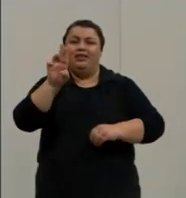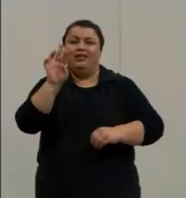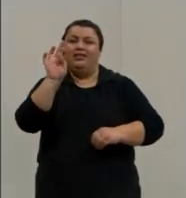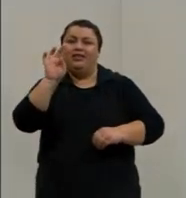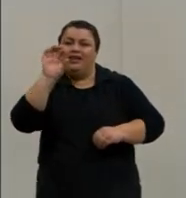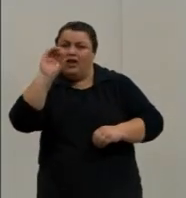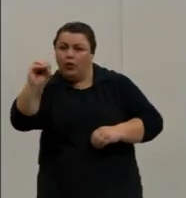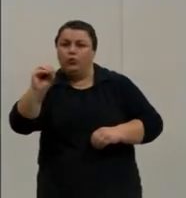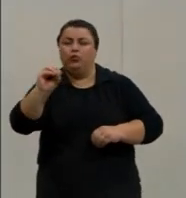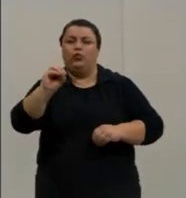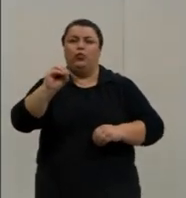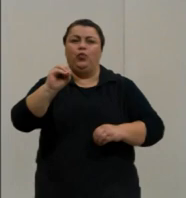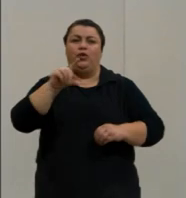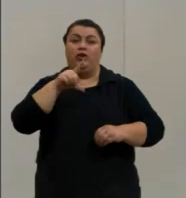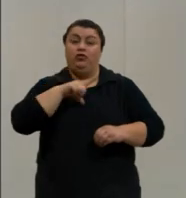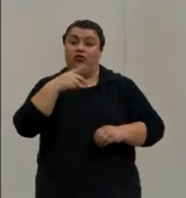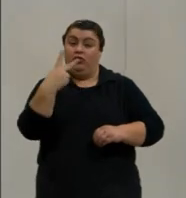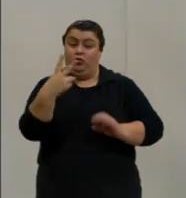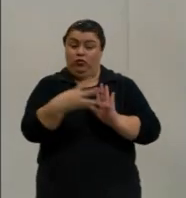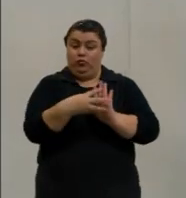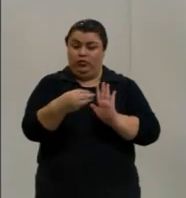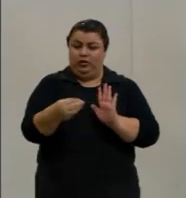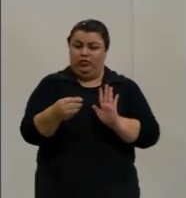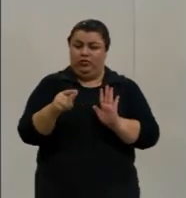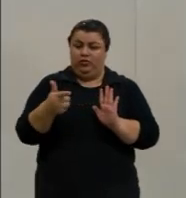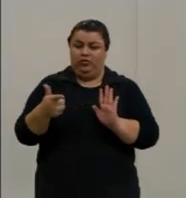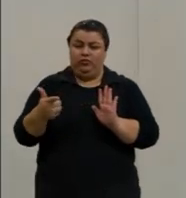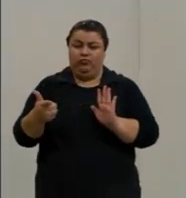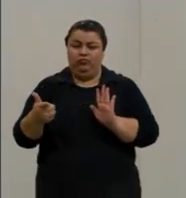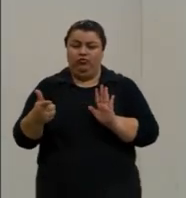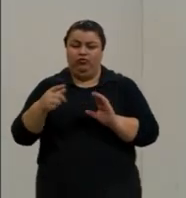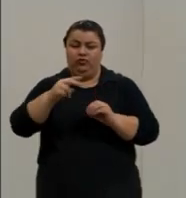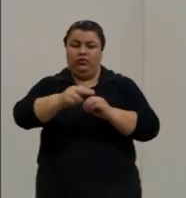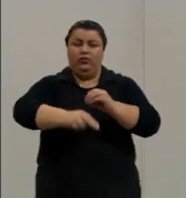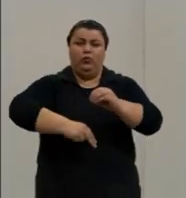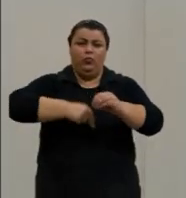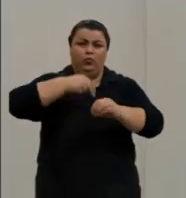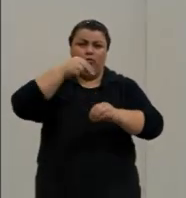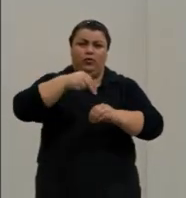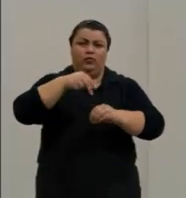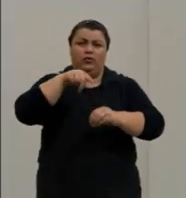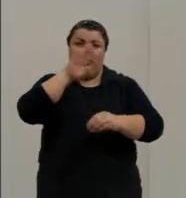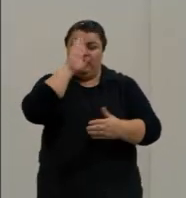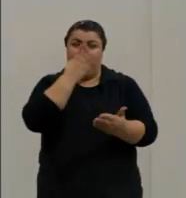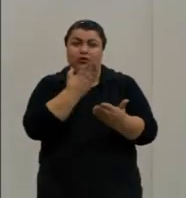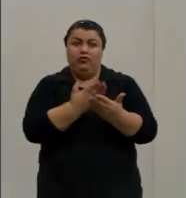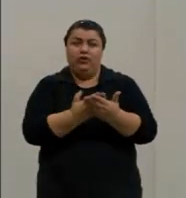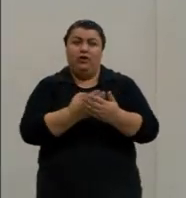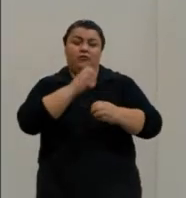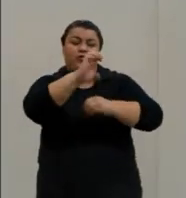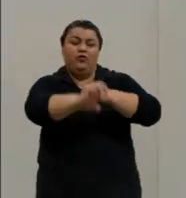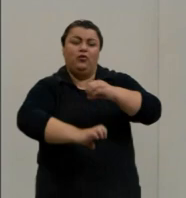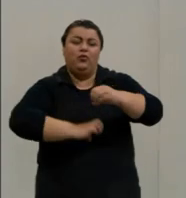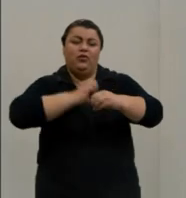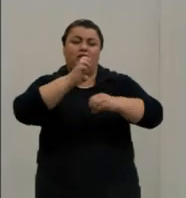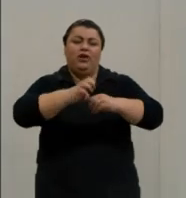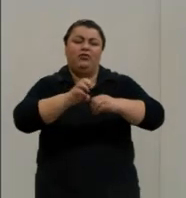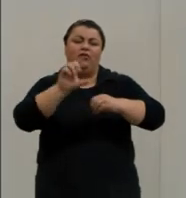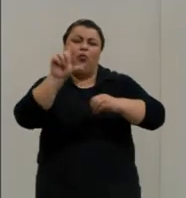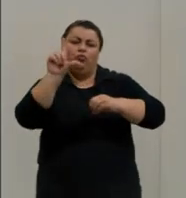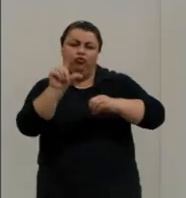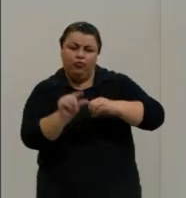tinha dois probleminhas no modelo dele. Não tinha descoberta do nêutro e ele acreditava que os elétrons iam perdendo energia